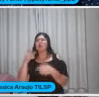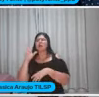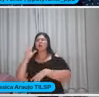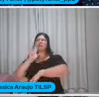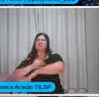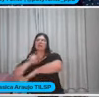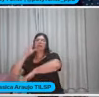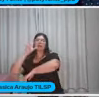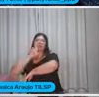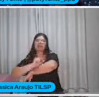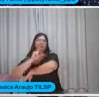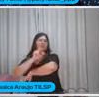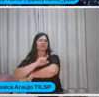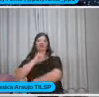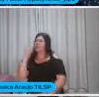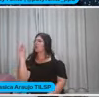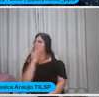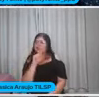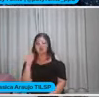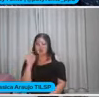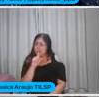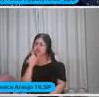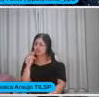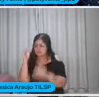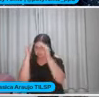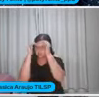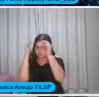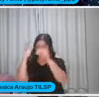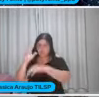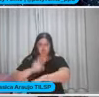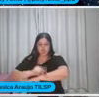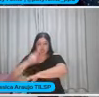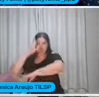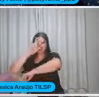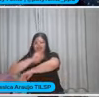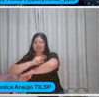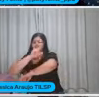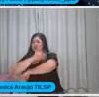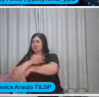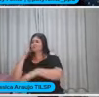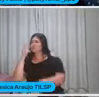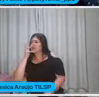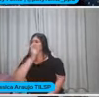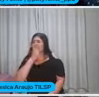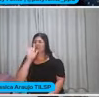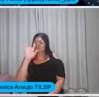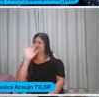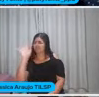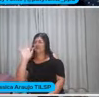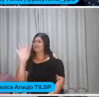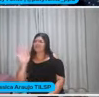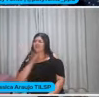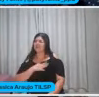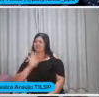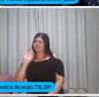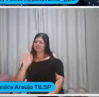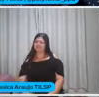visão estereotipada Com todo respeito aos bichos grilos Que eu acho maravilhosos aí, né? Mas Não é isso